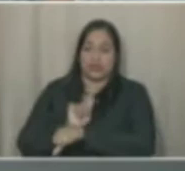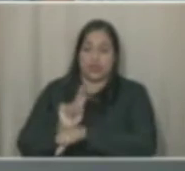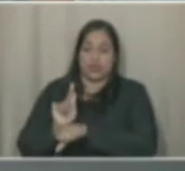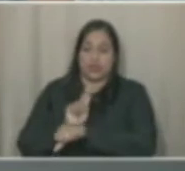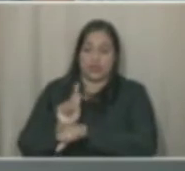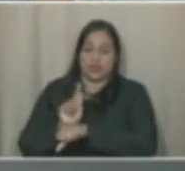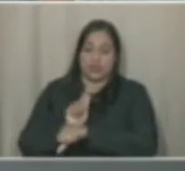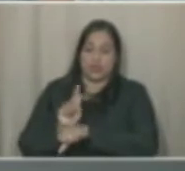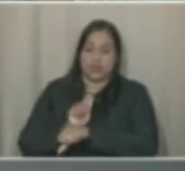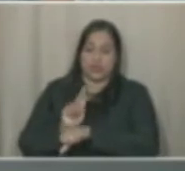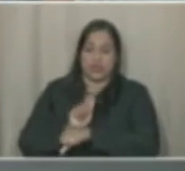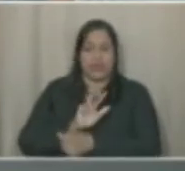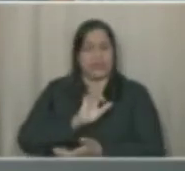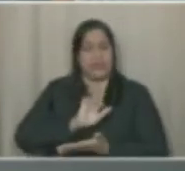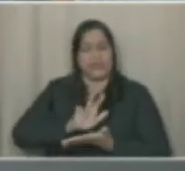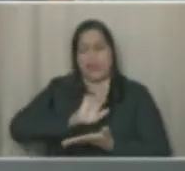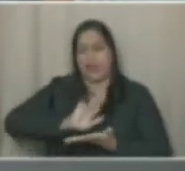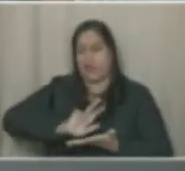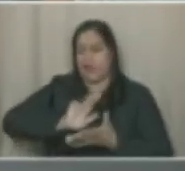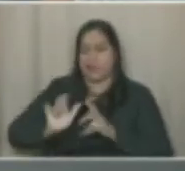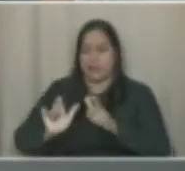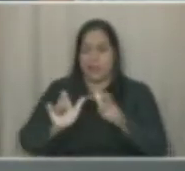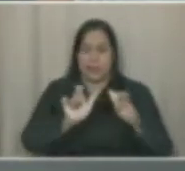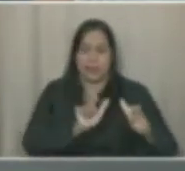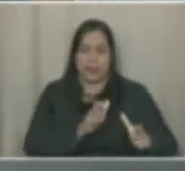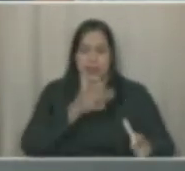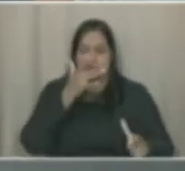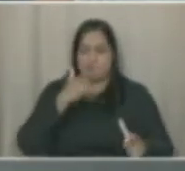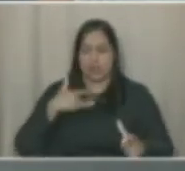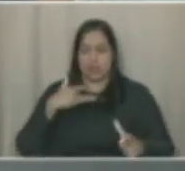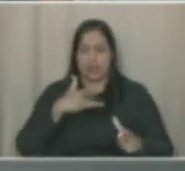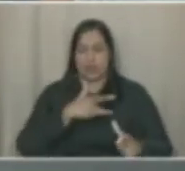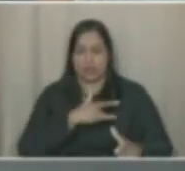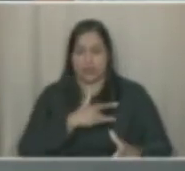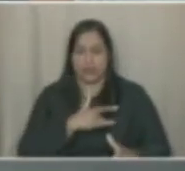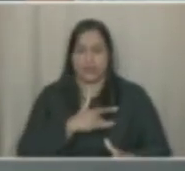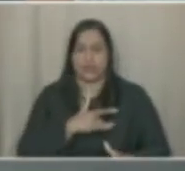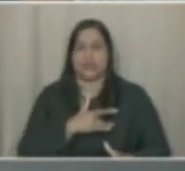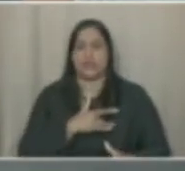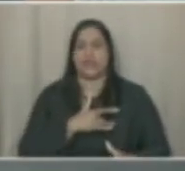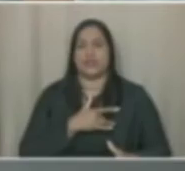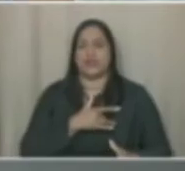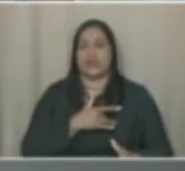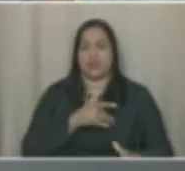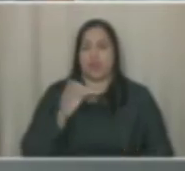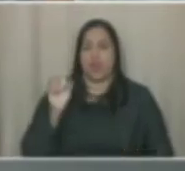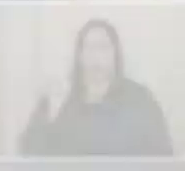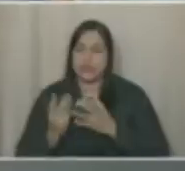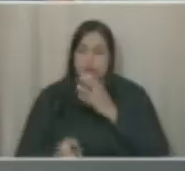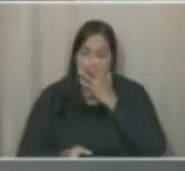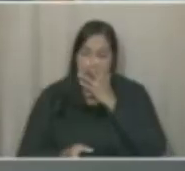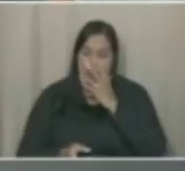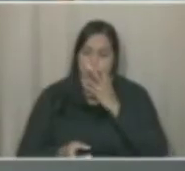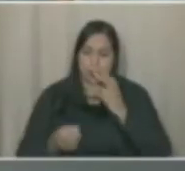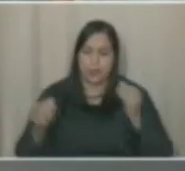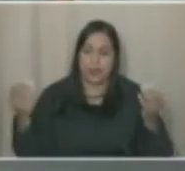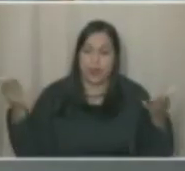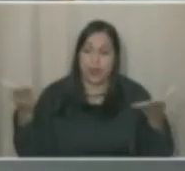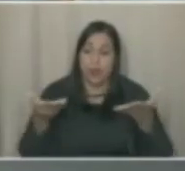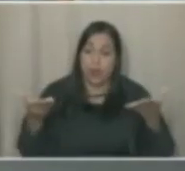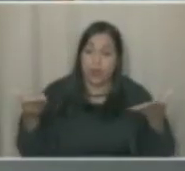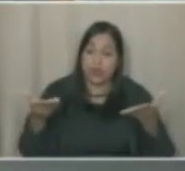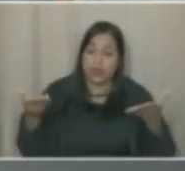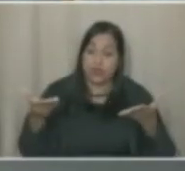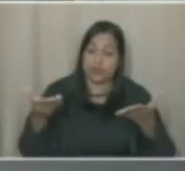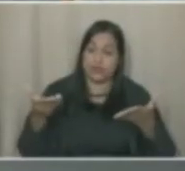gestão de muitos de seus equipamentos de saúde, a iniciativa privada através das chamadas organizações sociais. E hoje nós temos no Estado de